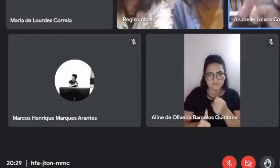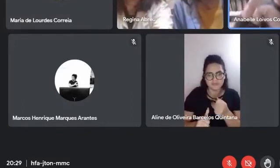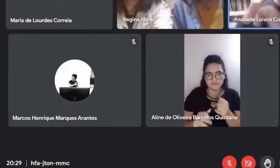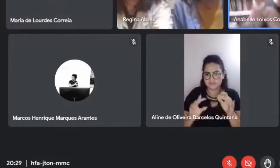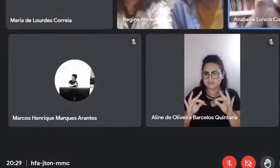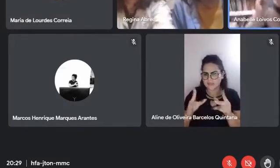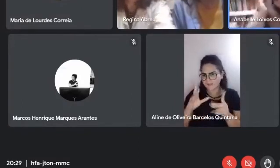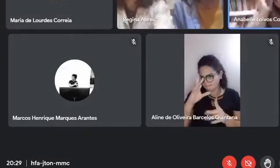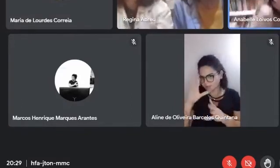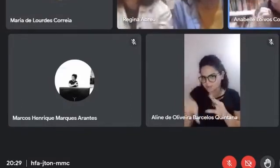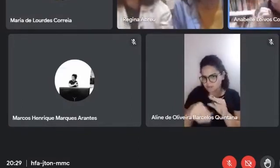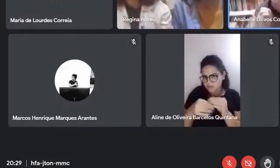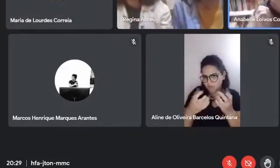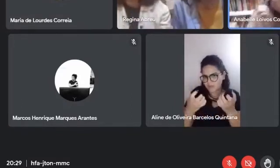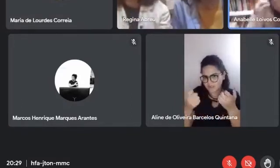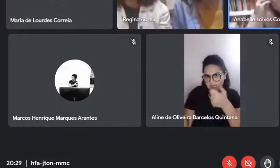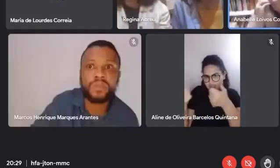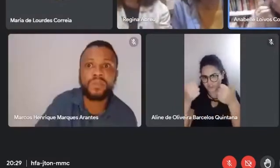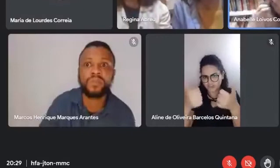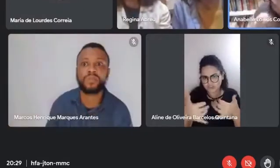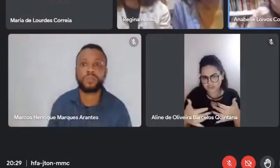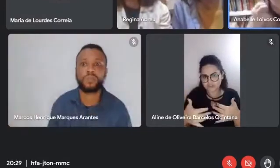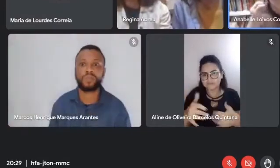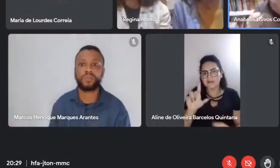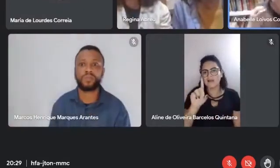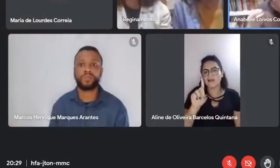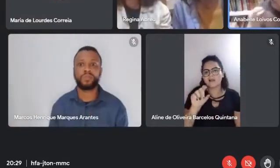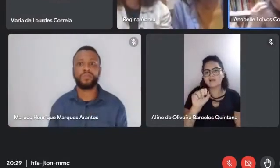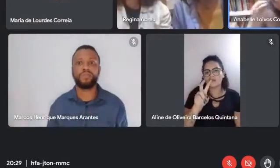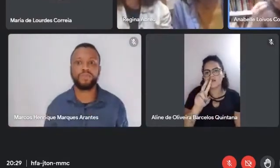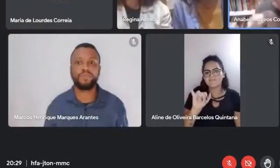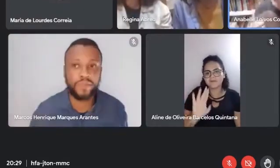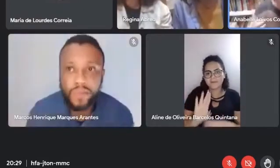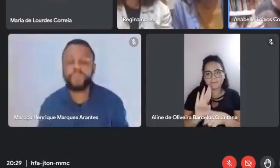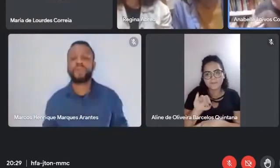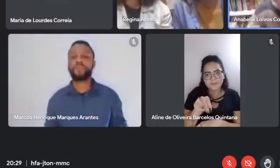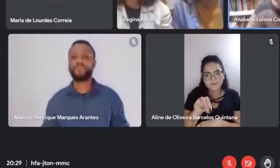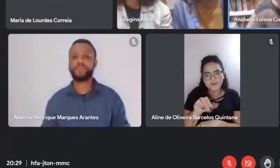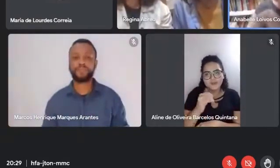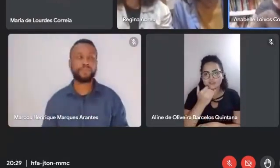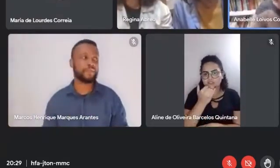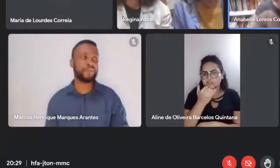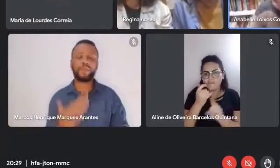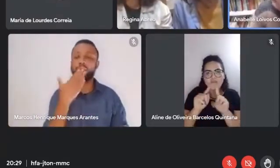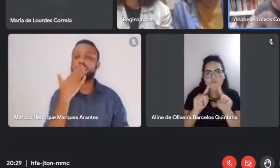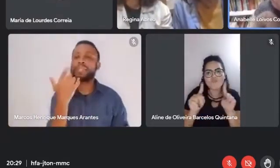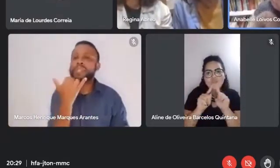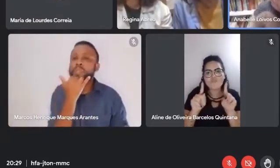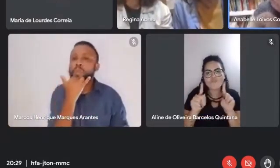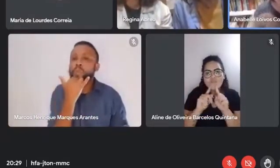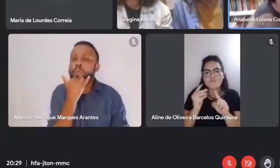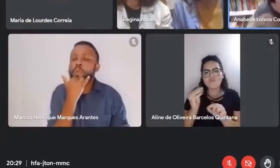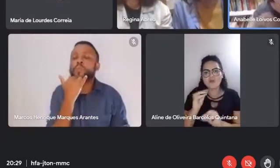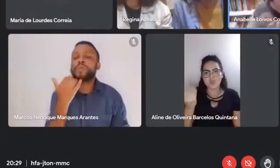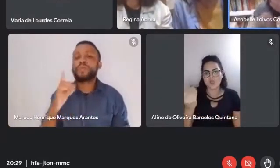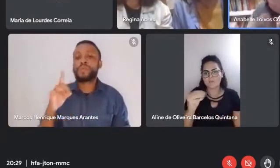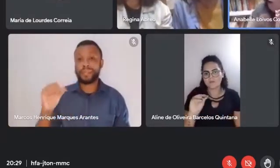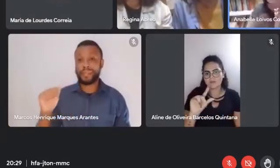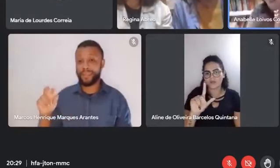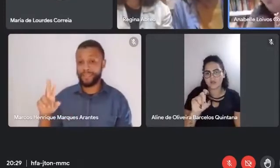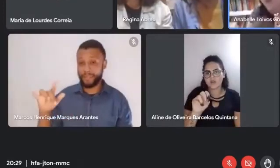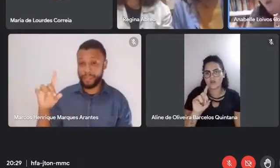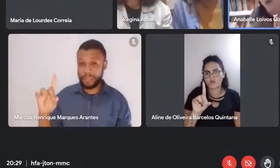aqui. Eu vou pedir desculpas ao Davi. Davi, te pulei, Davi. Você nem reclamou. Botei a dona Lourdes na frente.